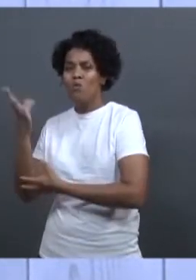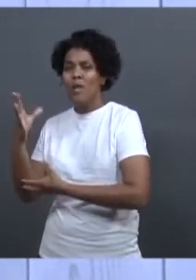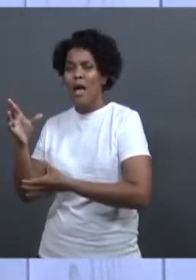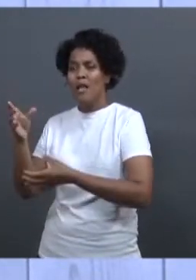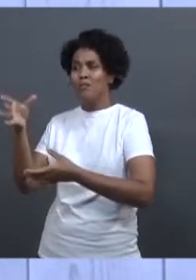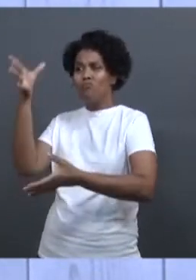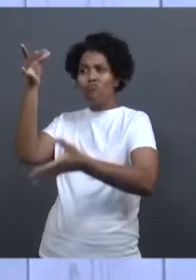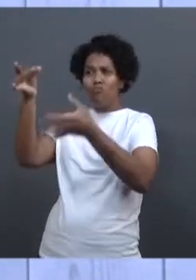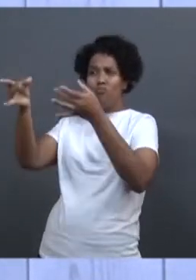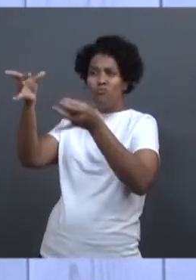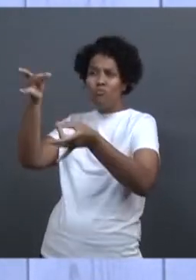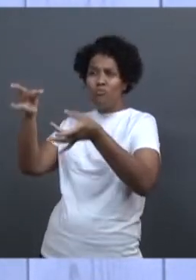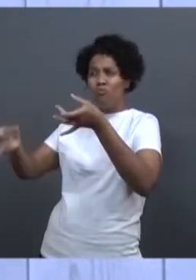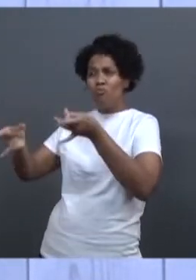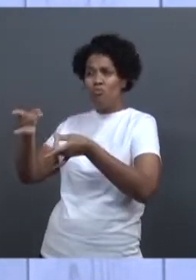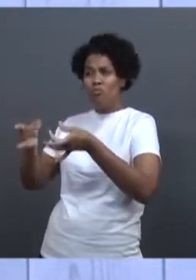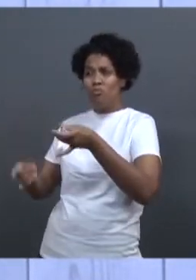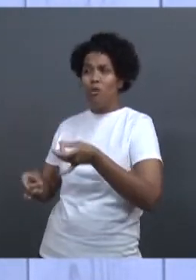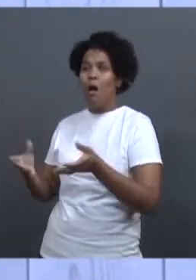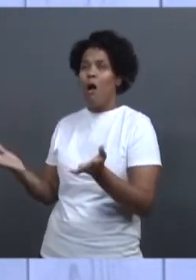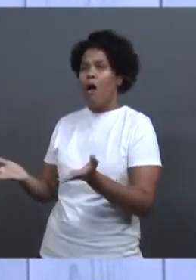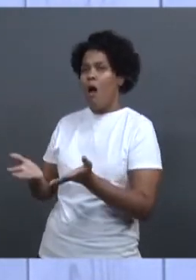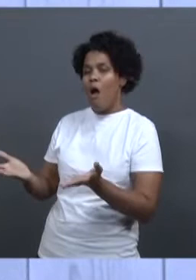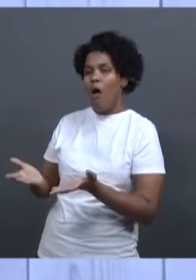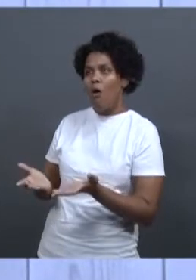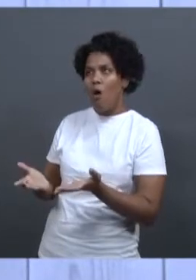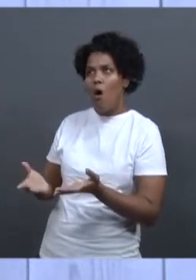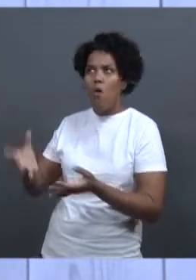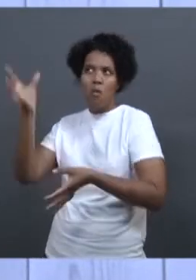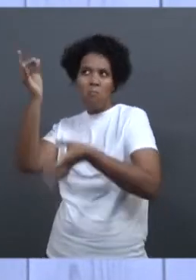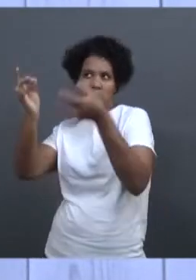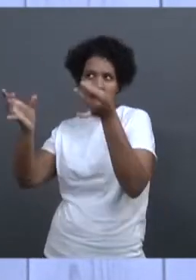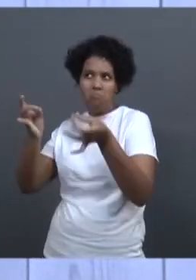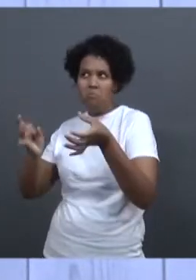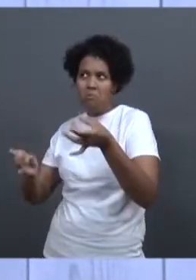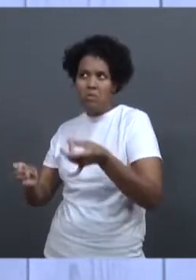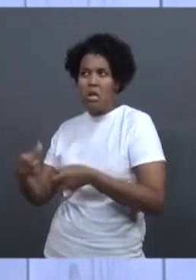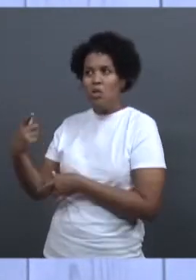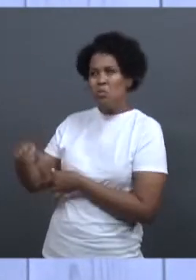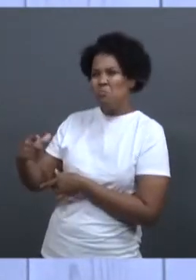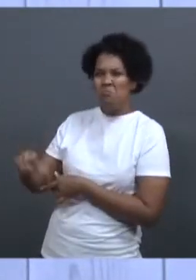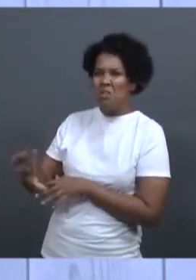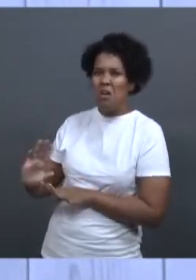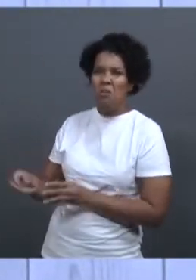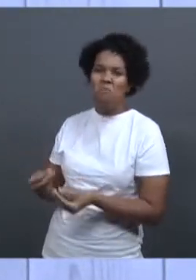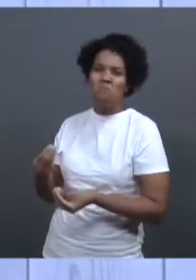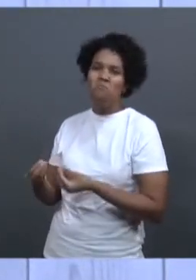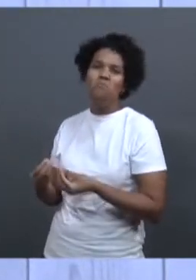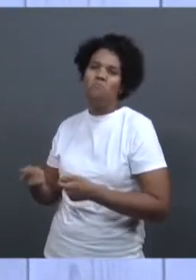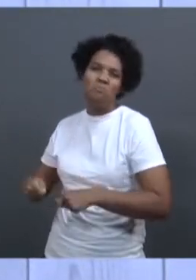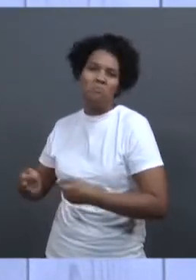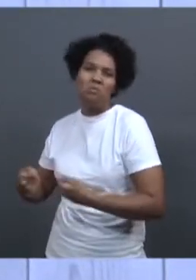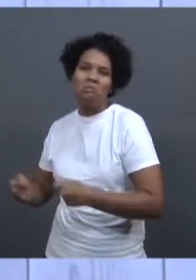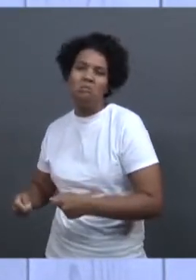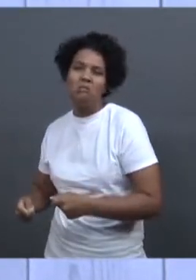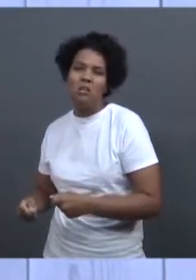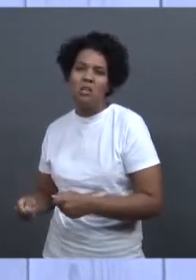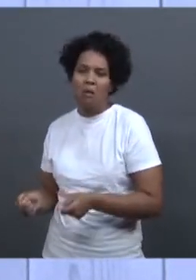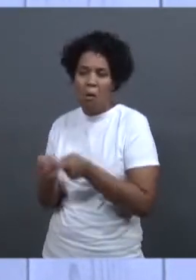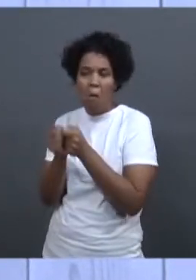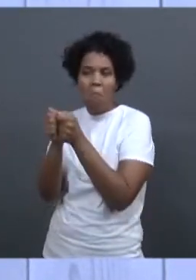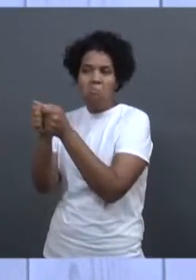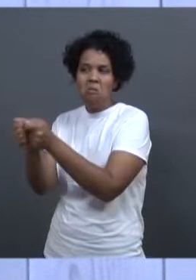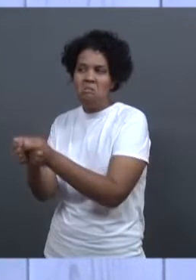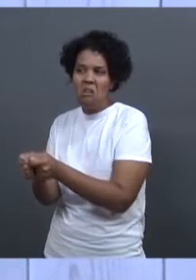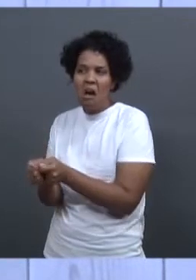não é que agora está funcionando, não precisa mais acompanhar, né? Então, há determinações de acompanhamento,